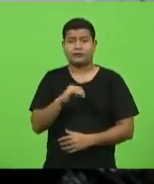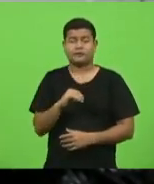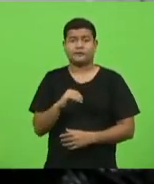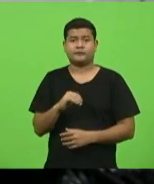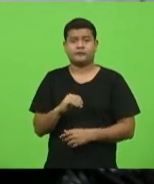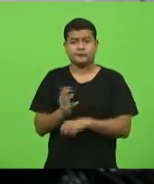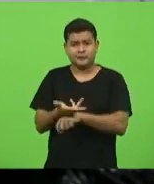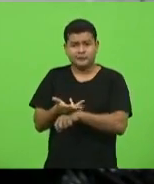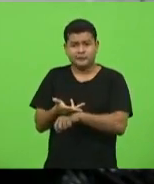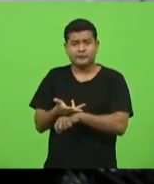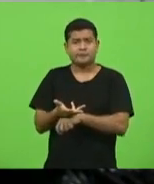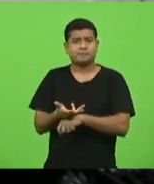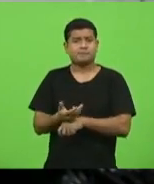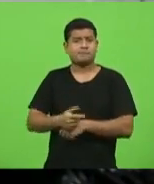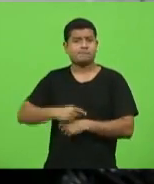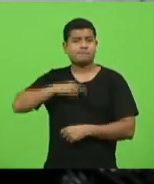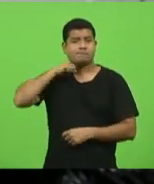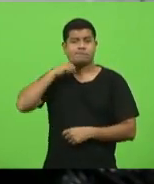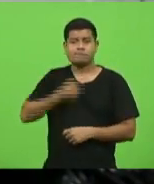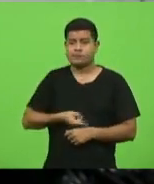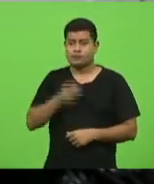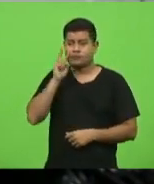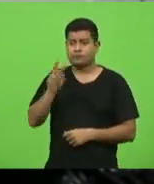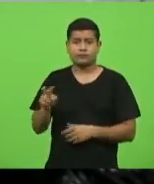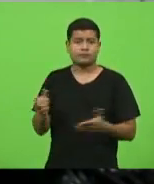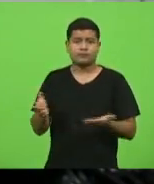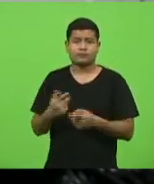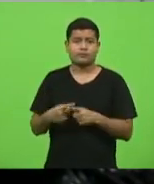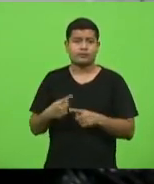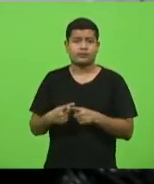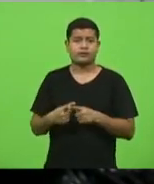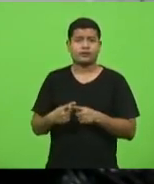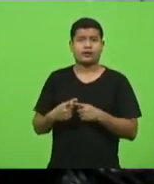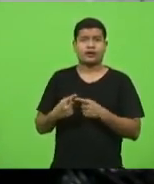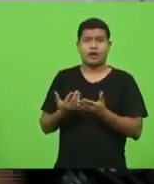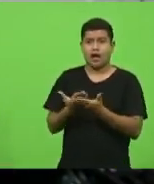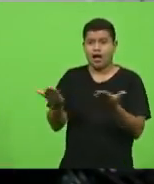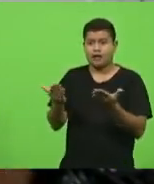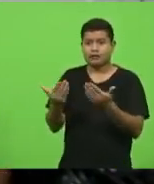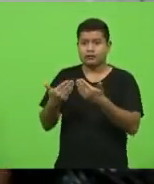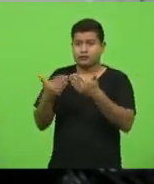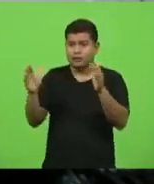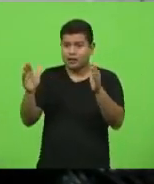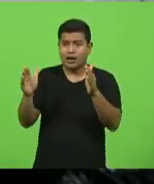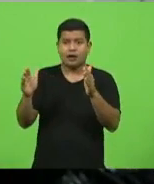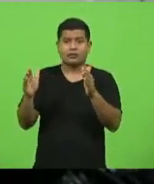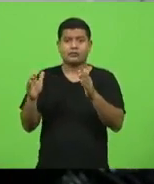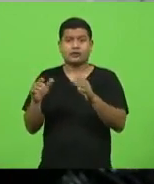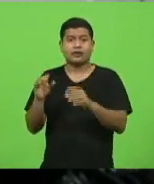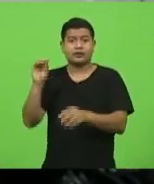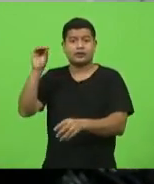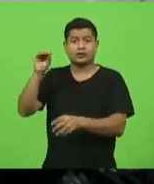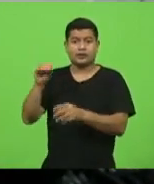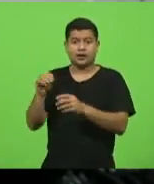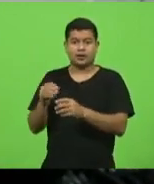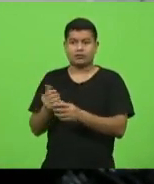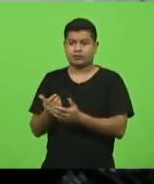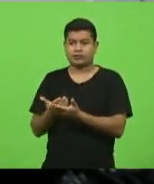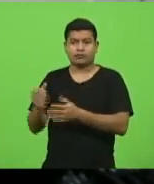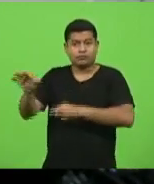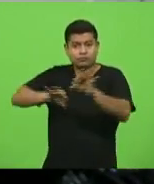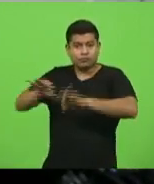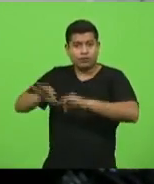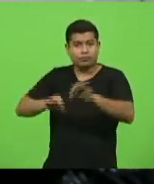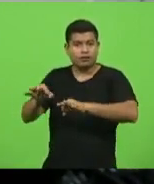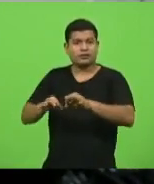celeridade, nós não conseguimos chegar a isso. Por que não abrir um hospital de campanha no próprio hospital Tereza Ramos, na